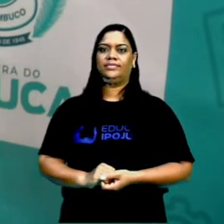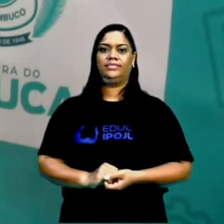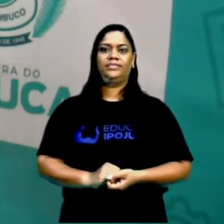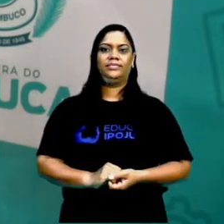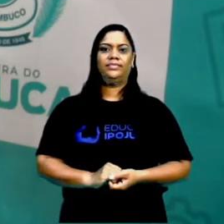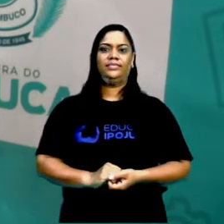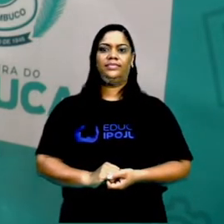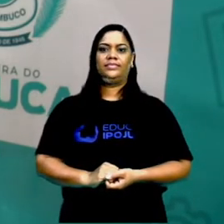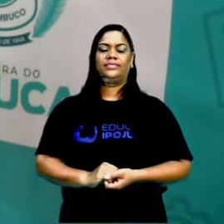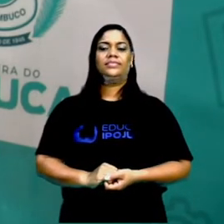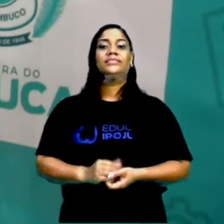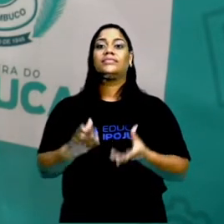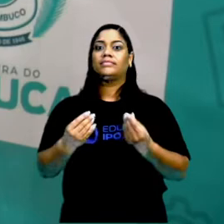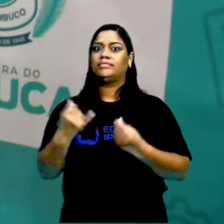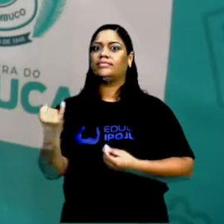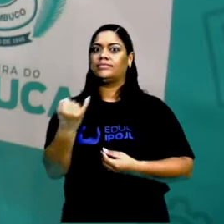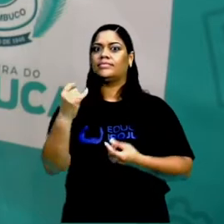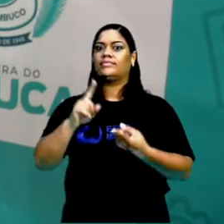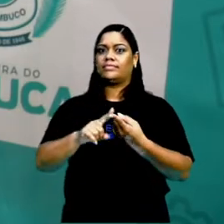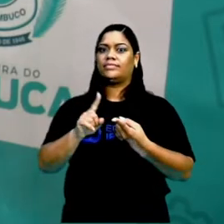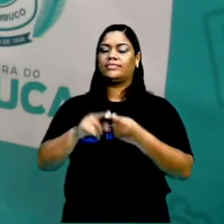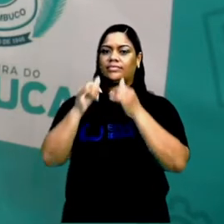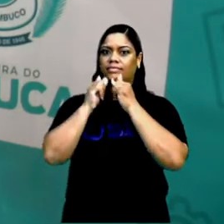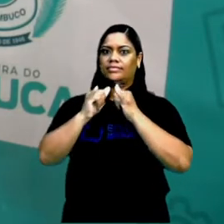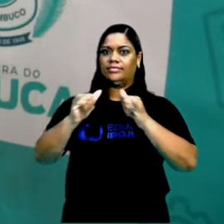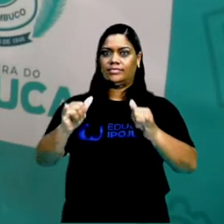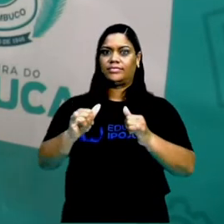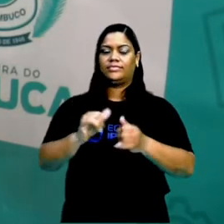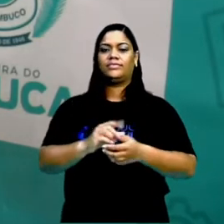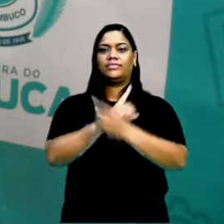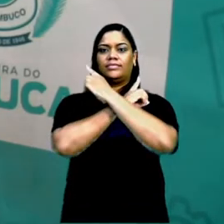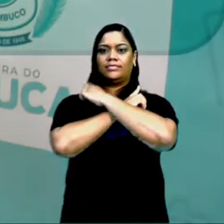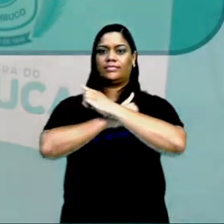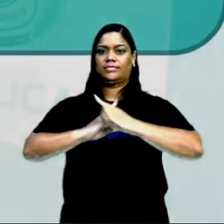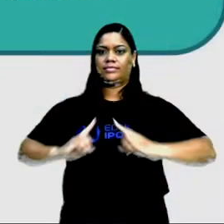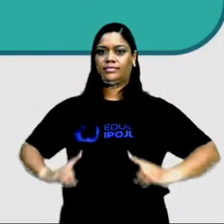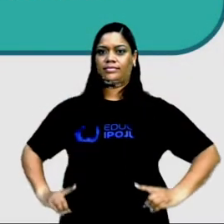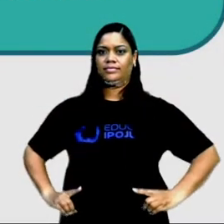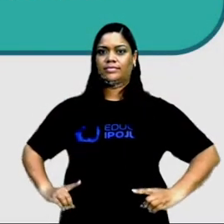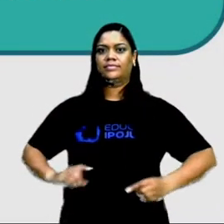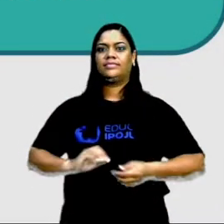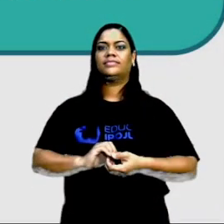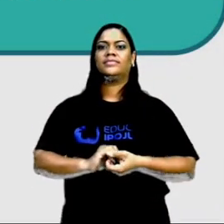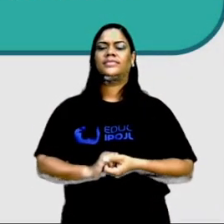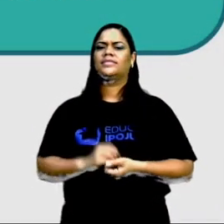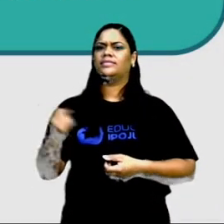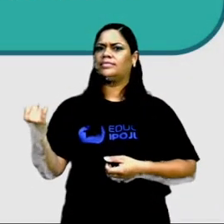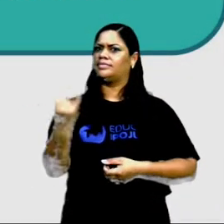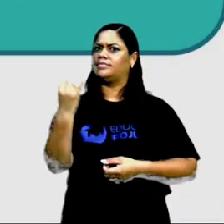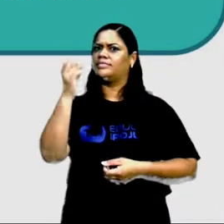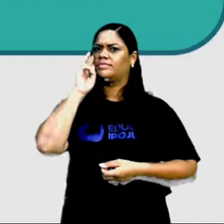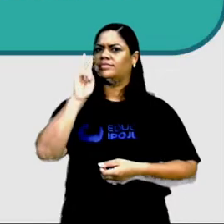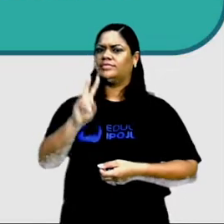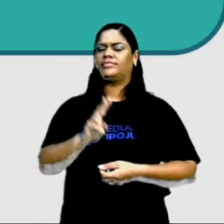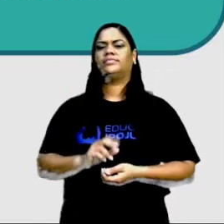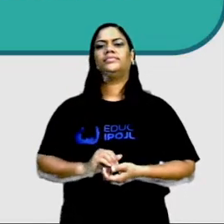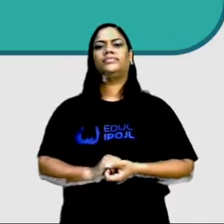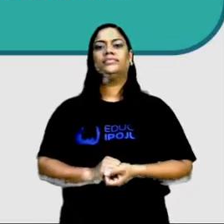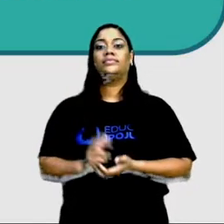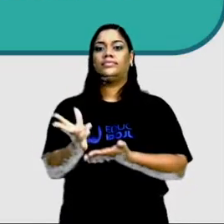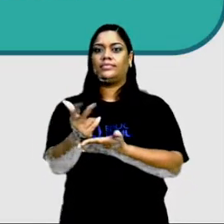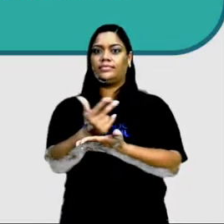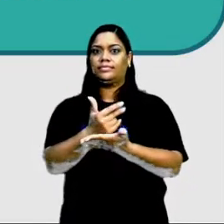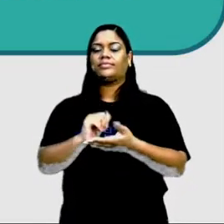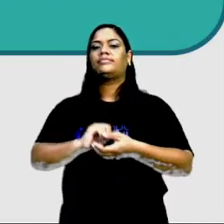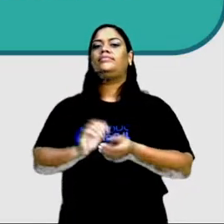Esse daqui é muito interessante. É um anúncio do Detran de São Paulo. Observe que interessante, ó. A gente tem aí o desenho